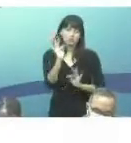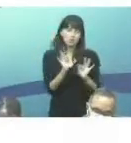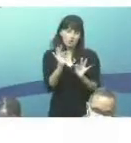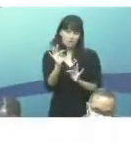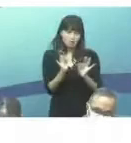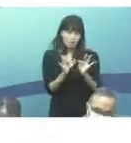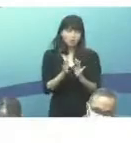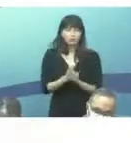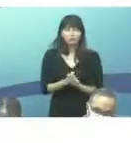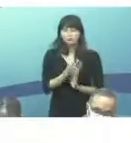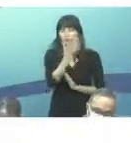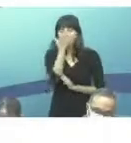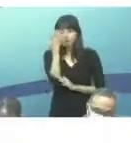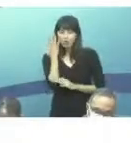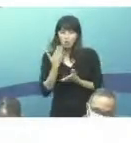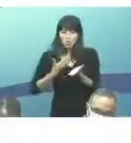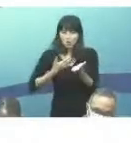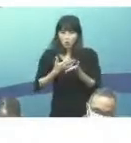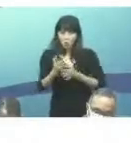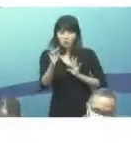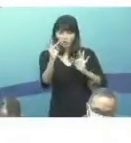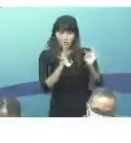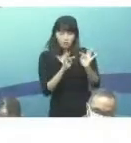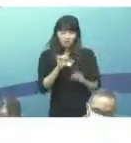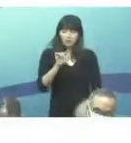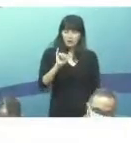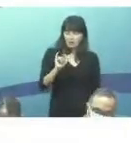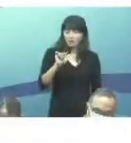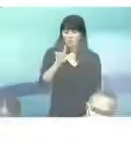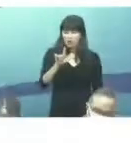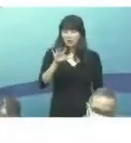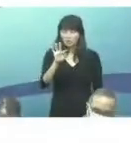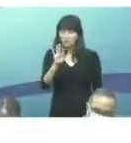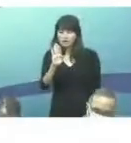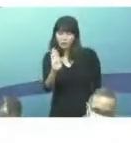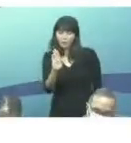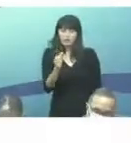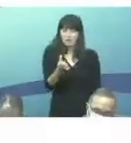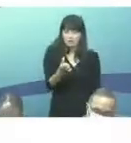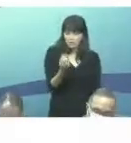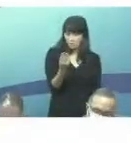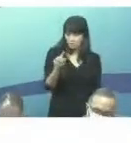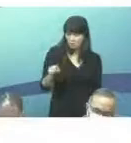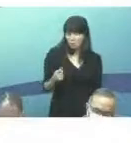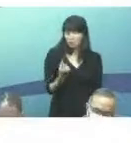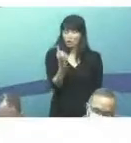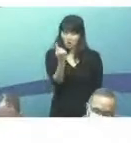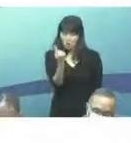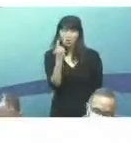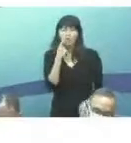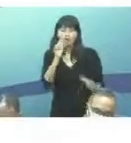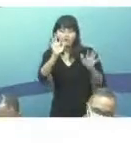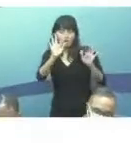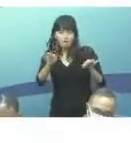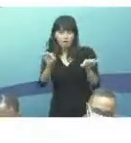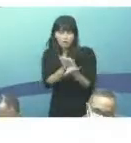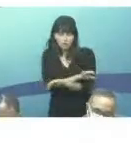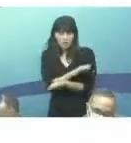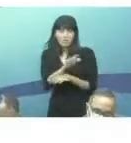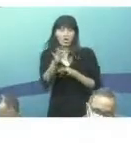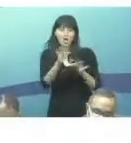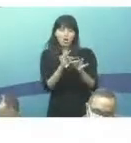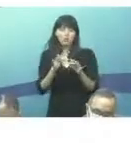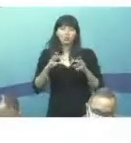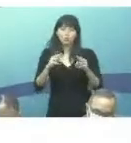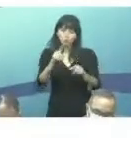E das pessoas que iniciaram o tratamento com IL-TB, 63,1% foram encerrados com tratamento completo. Isso